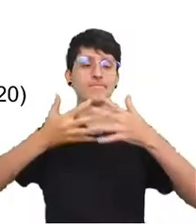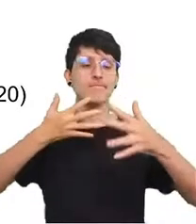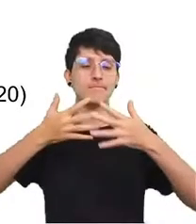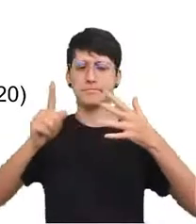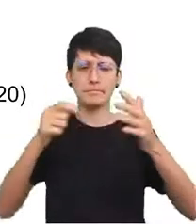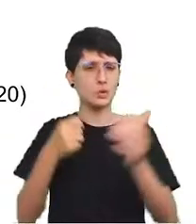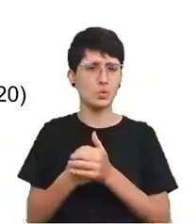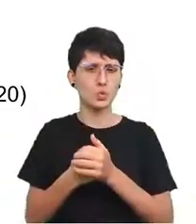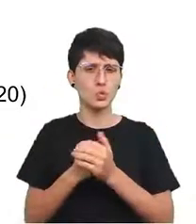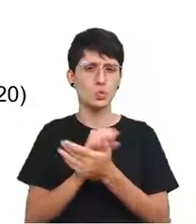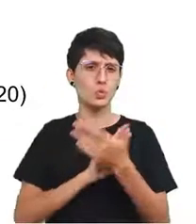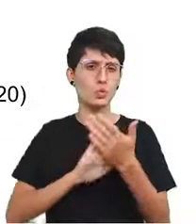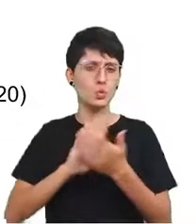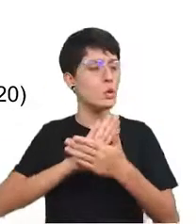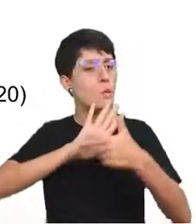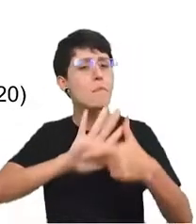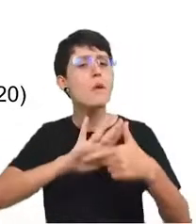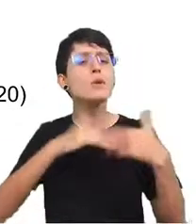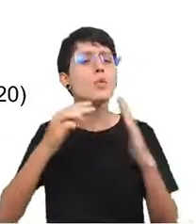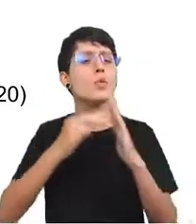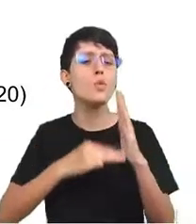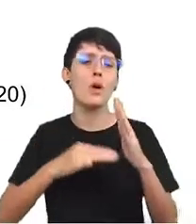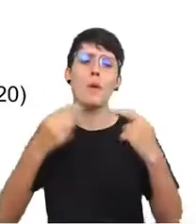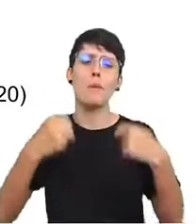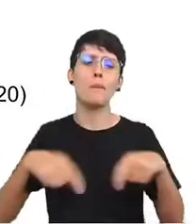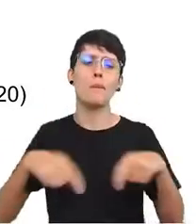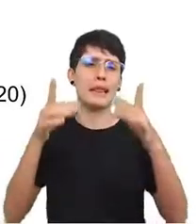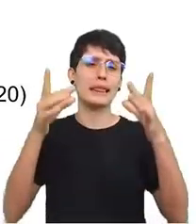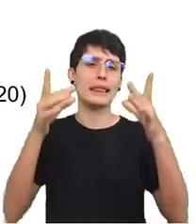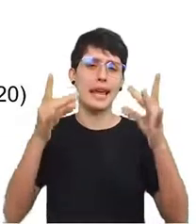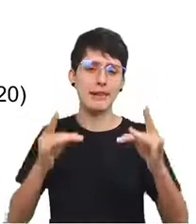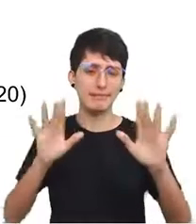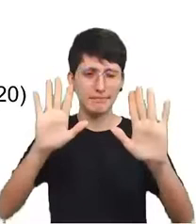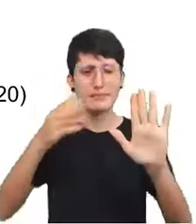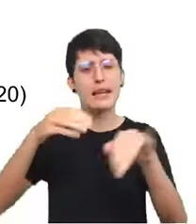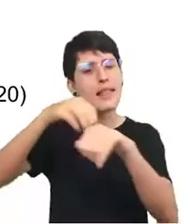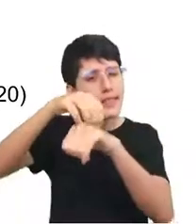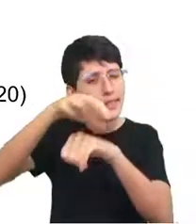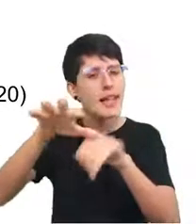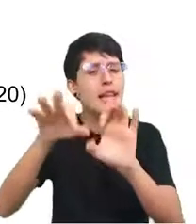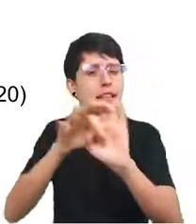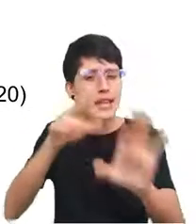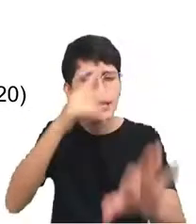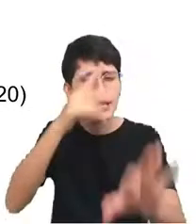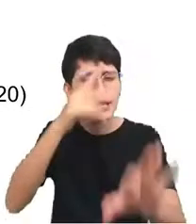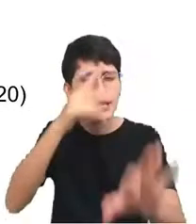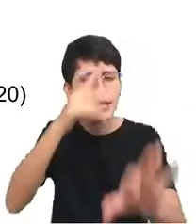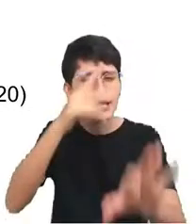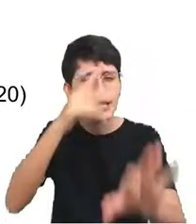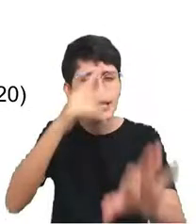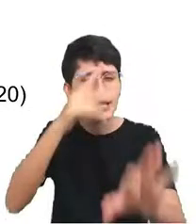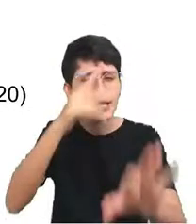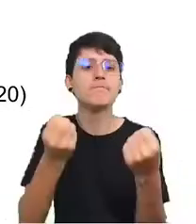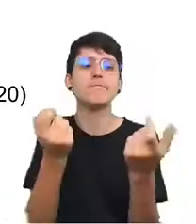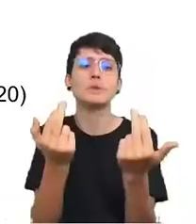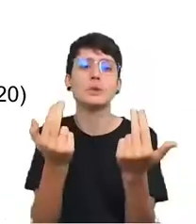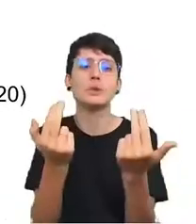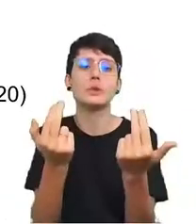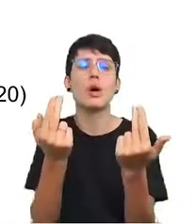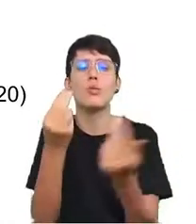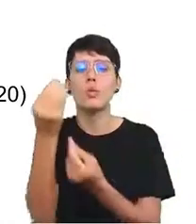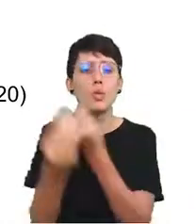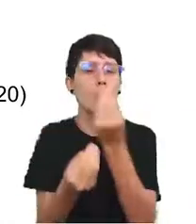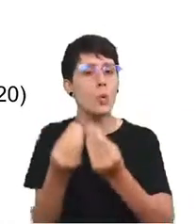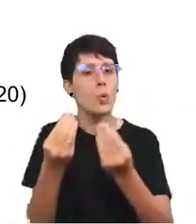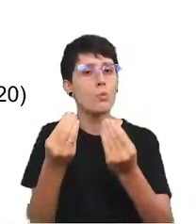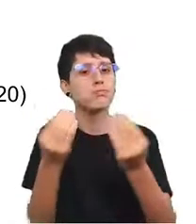usando, talvez não os detalhes técnicos, mas pelo menos dar ao leitor, os leitores, uma noção de como você chegou a